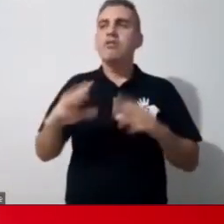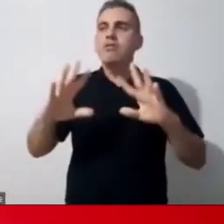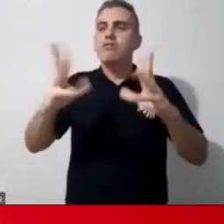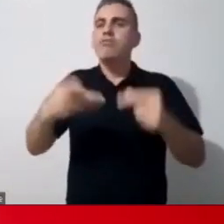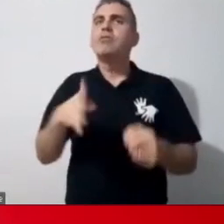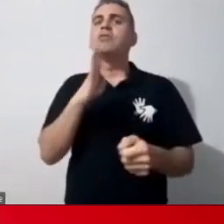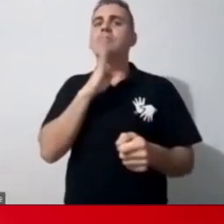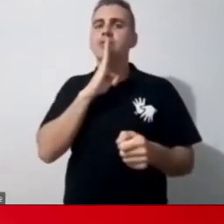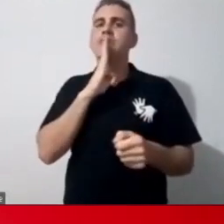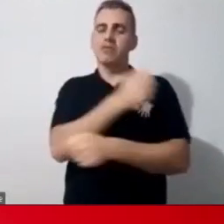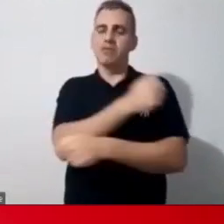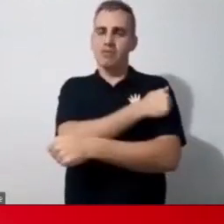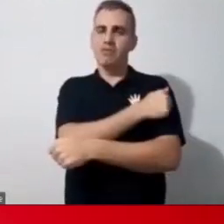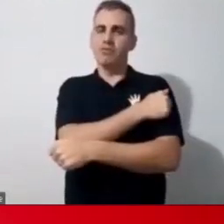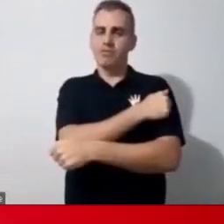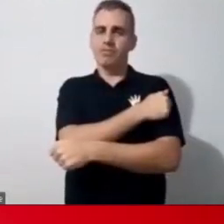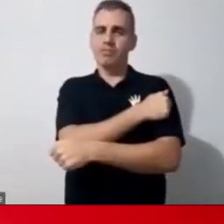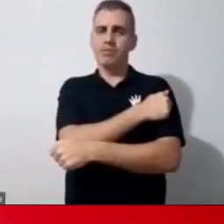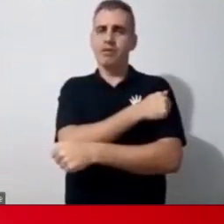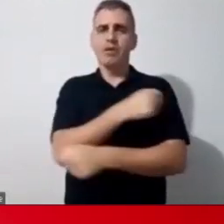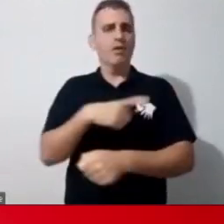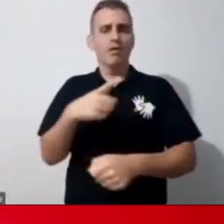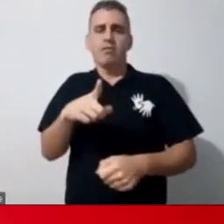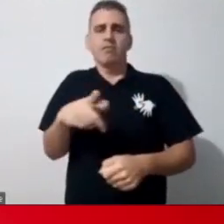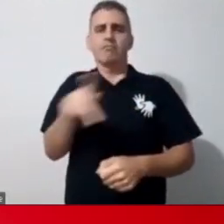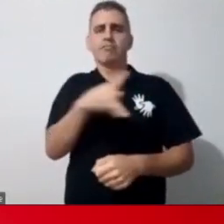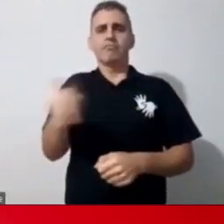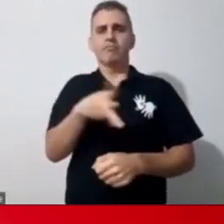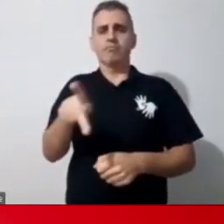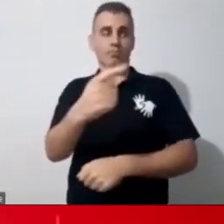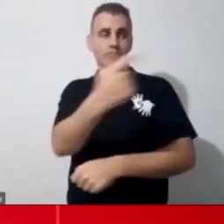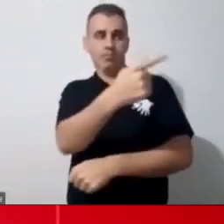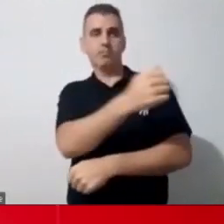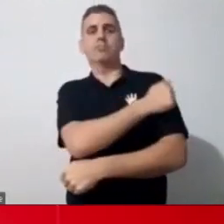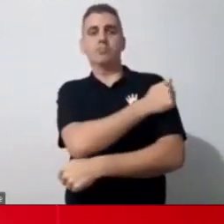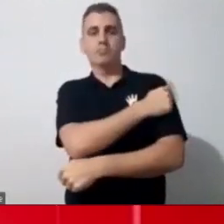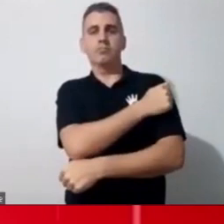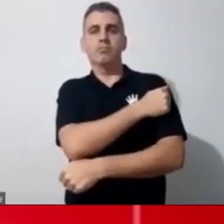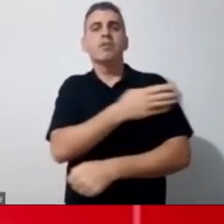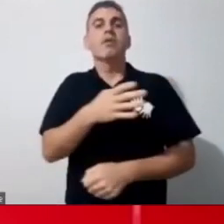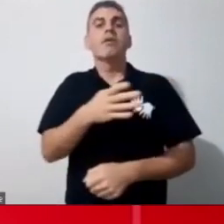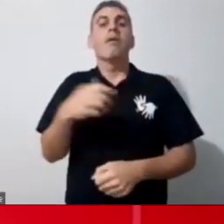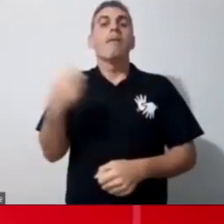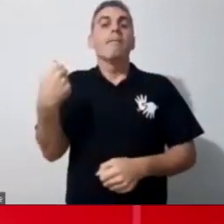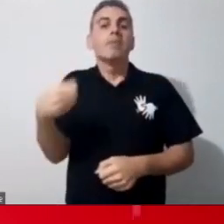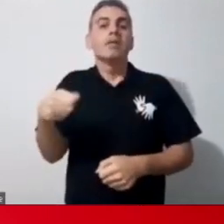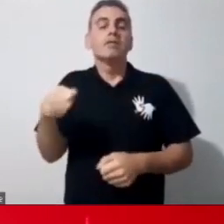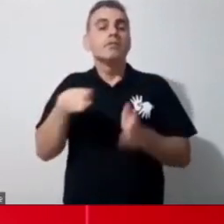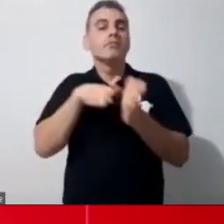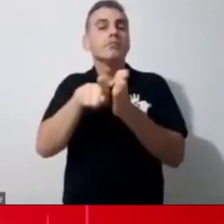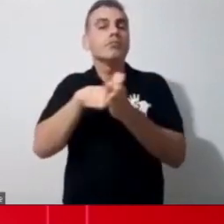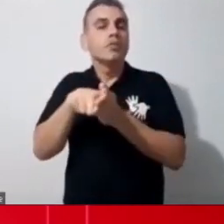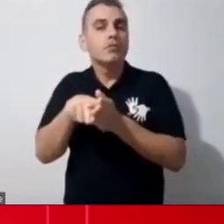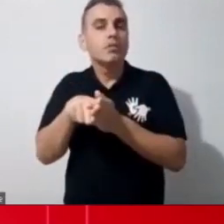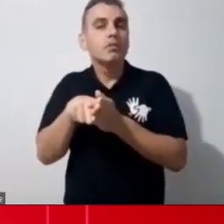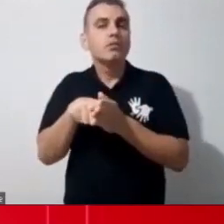não sou professora daquele aluno, eu preciso ir até aquela equipe, eu preciso perguntar o que a gente pode fazer, o